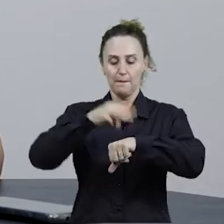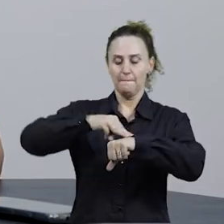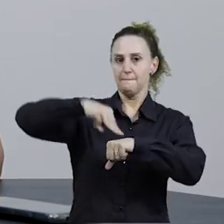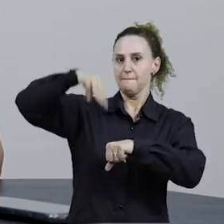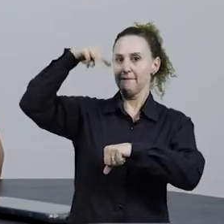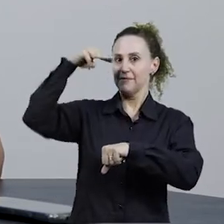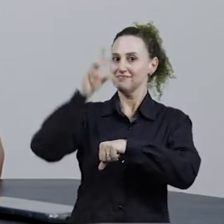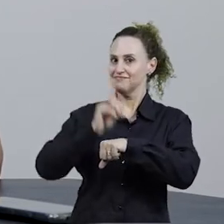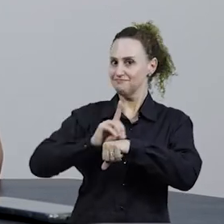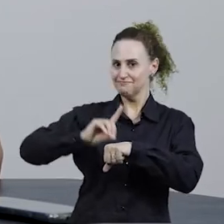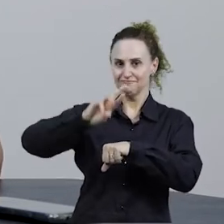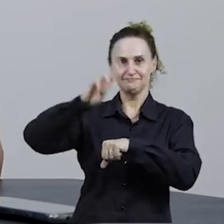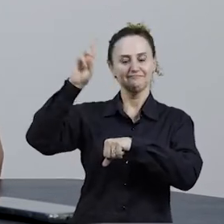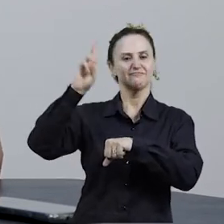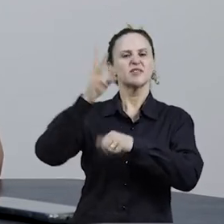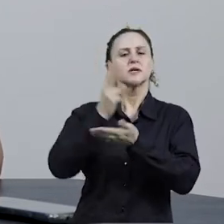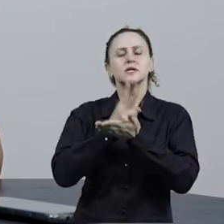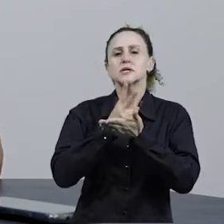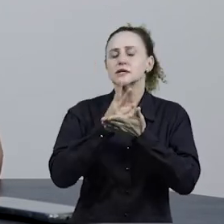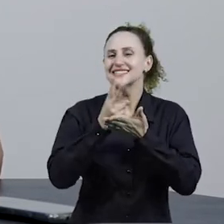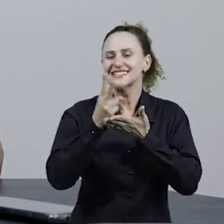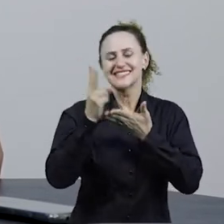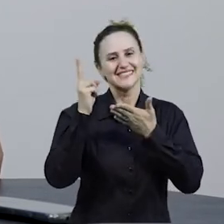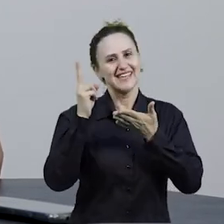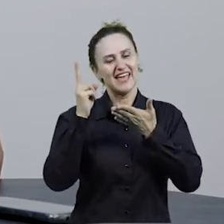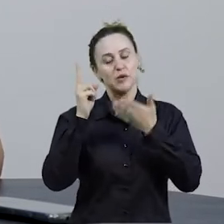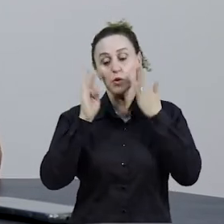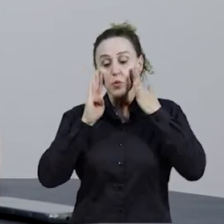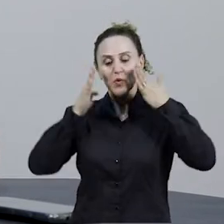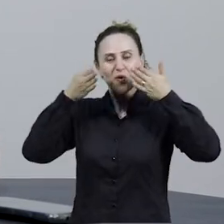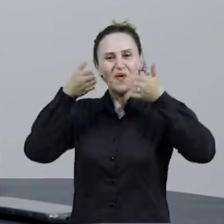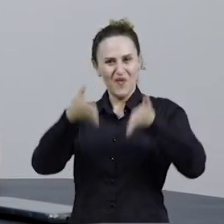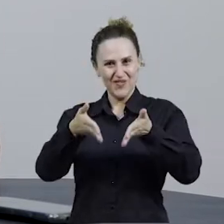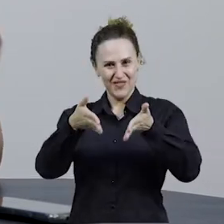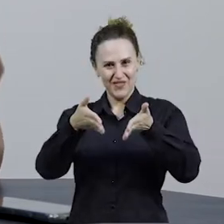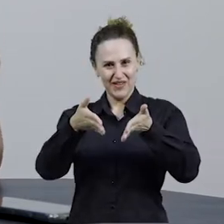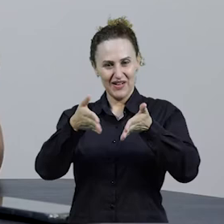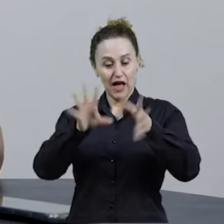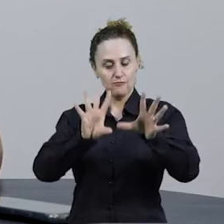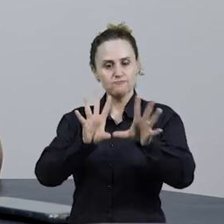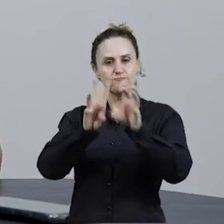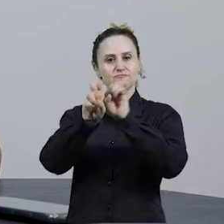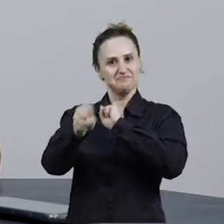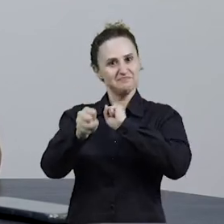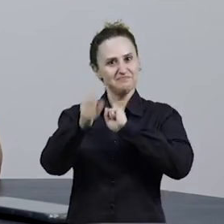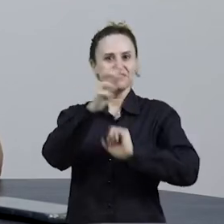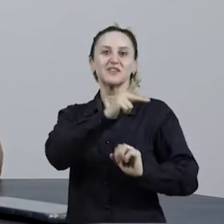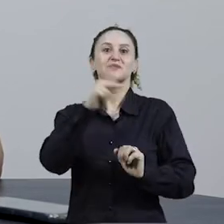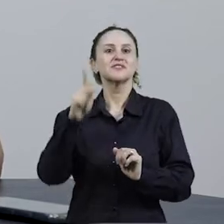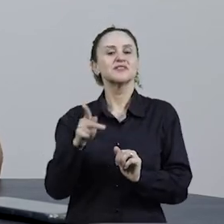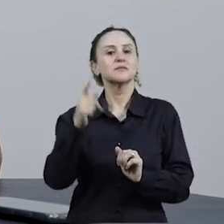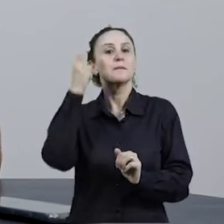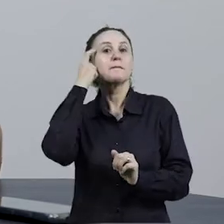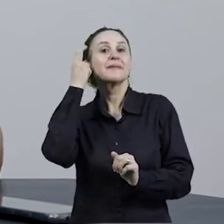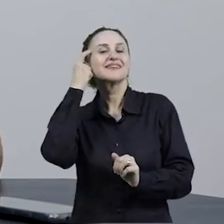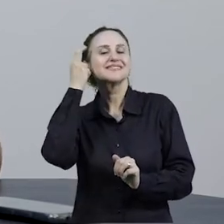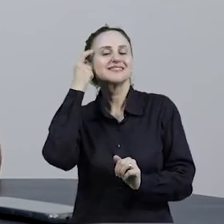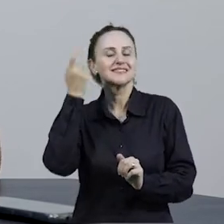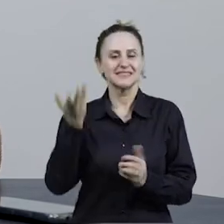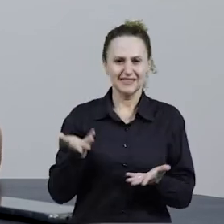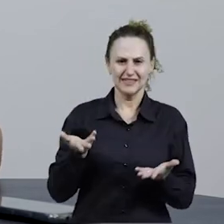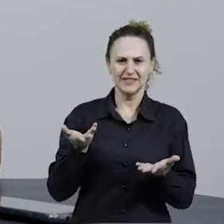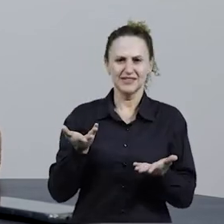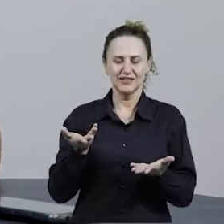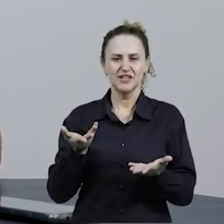doutorado, a minha formação acadêmica sempre teve essa ênfase de formação de professora. Então, sempre pensando nessas